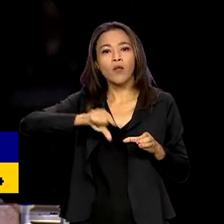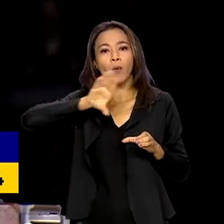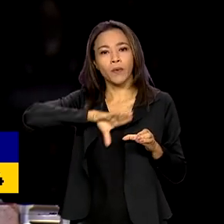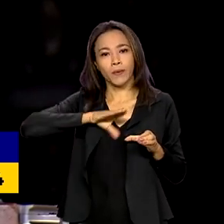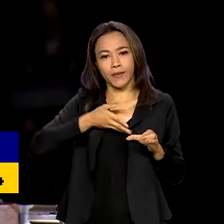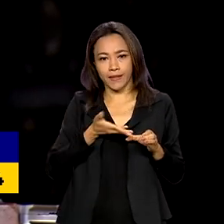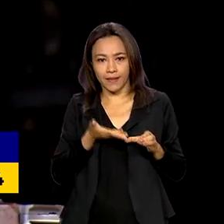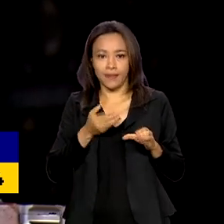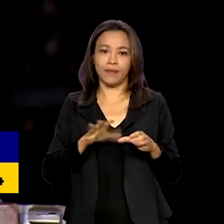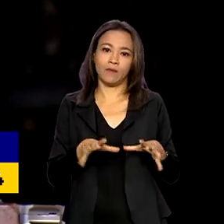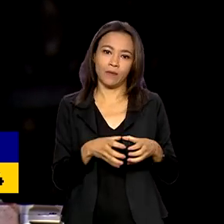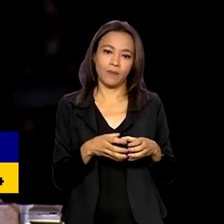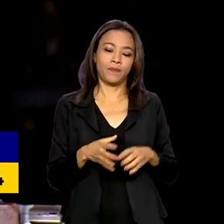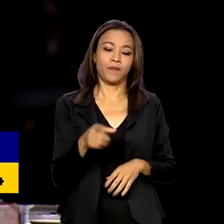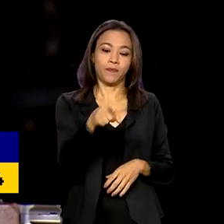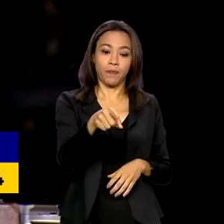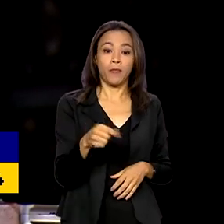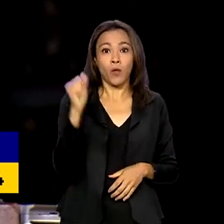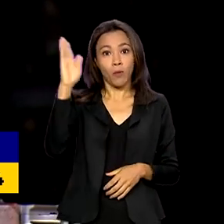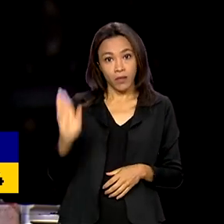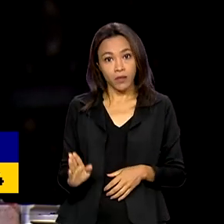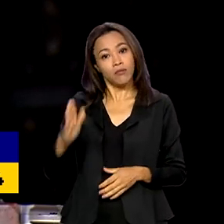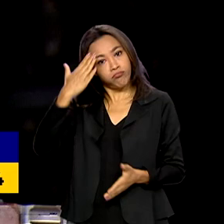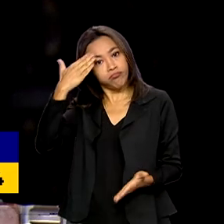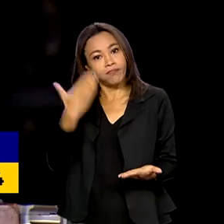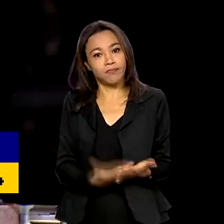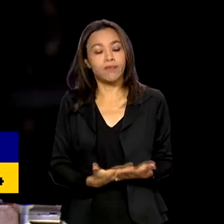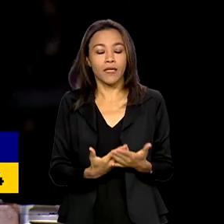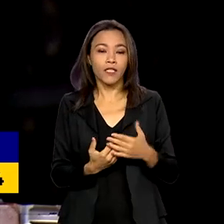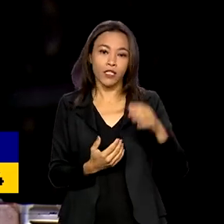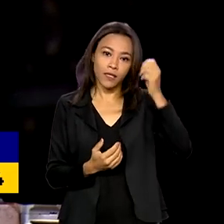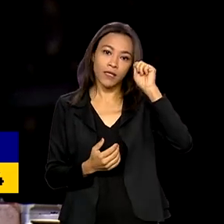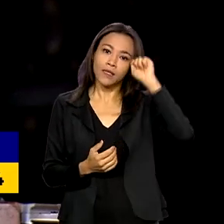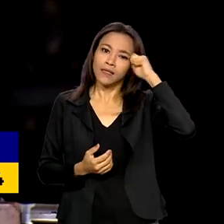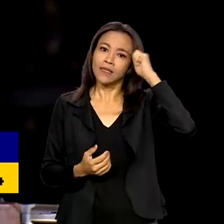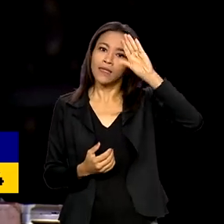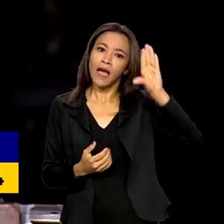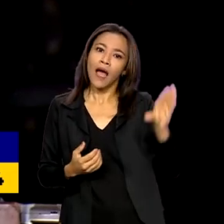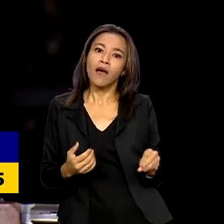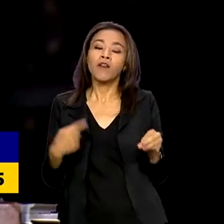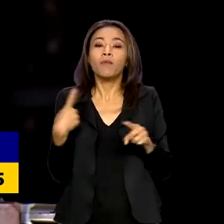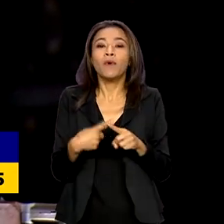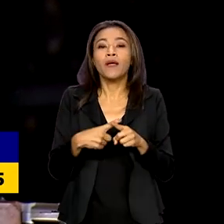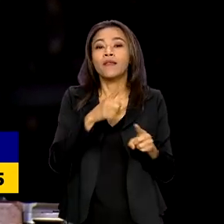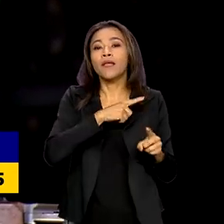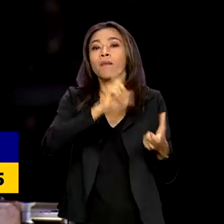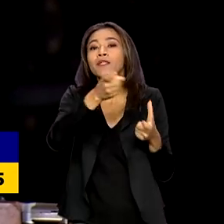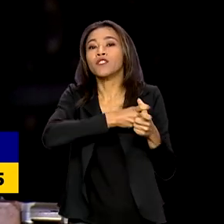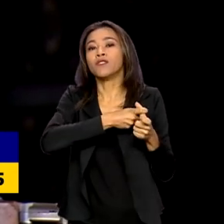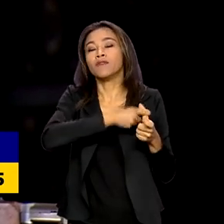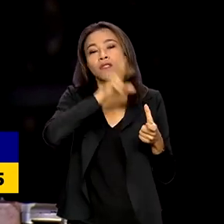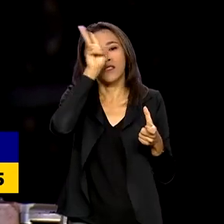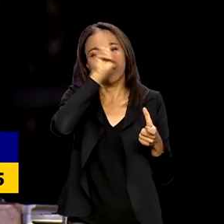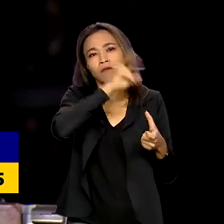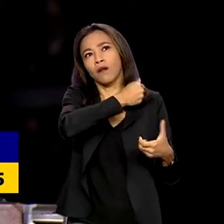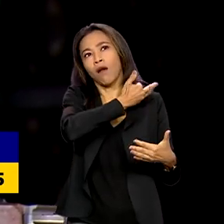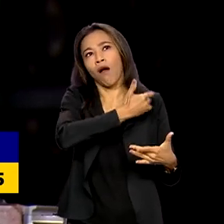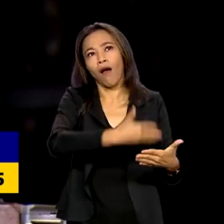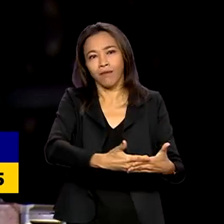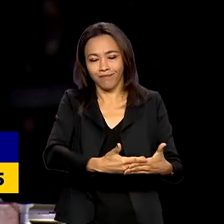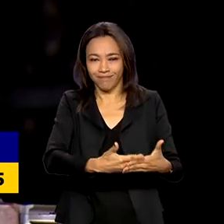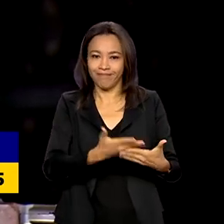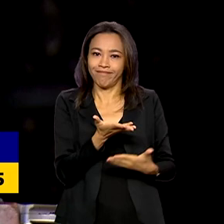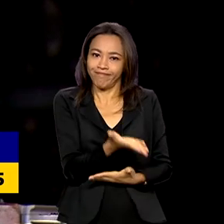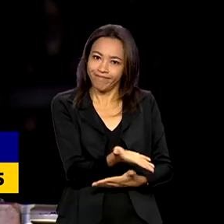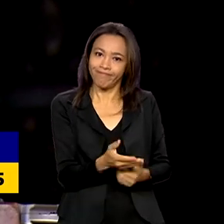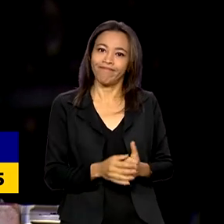aposta na África não só porque tem uma dívida histórica com esse continente, irmão, mas